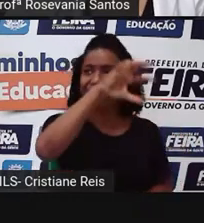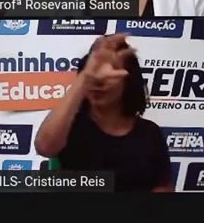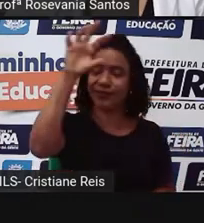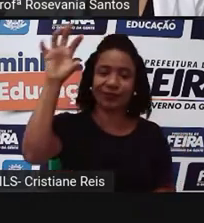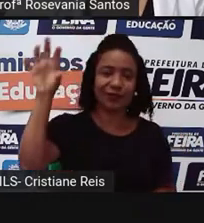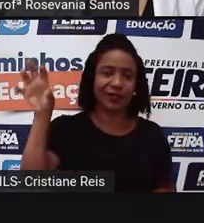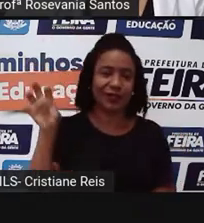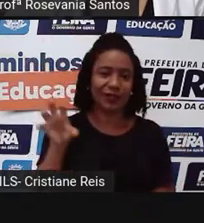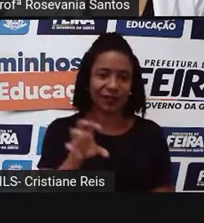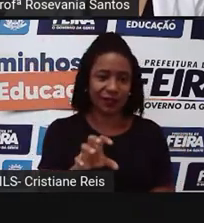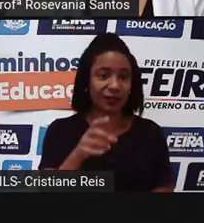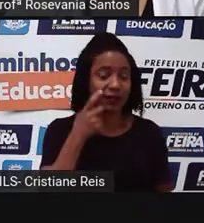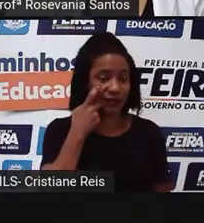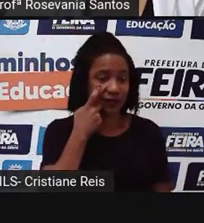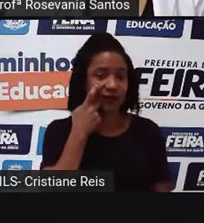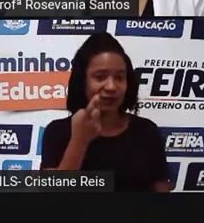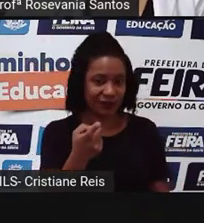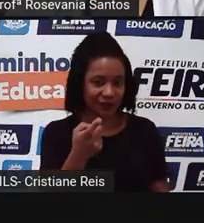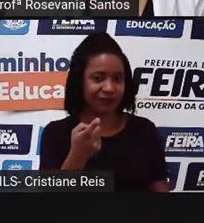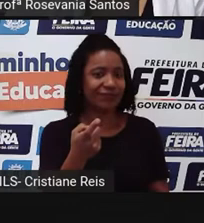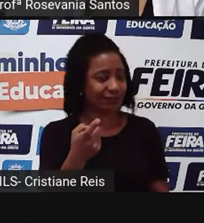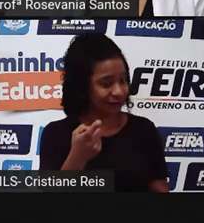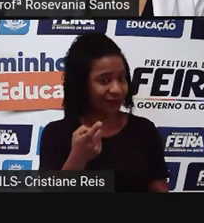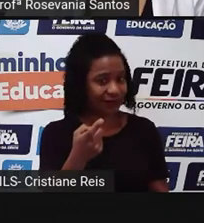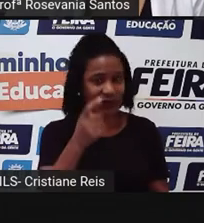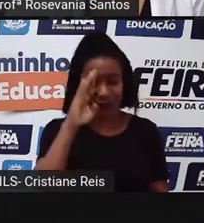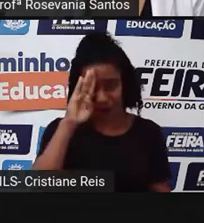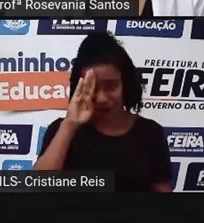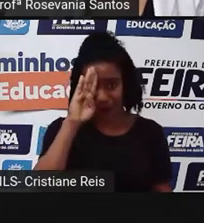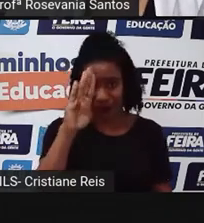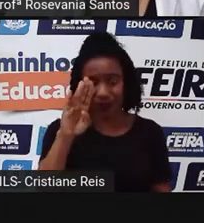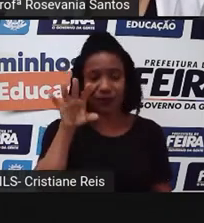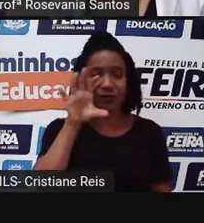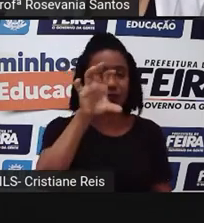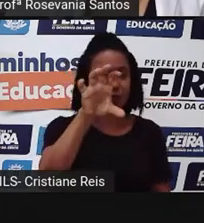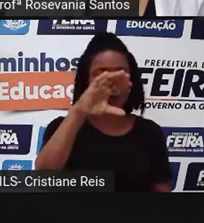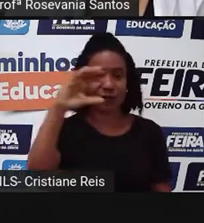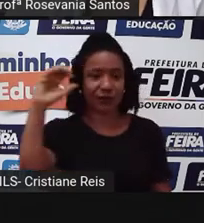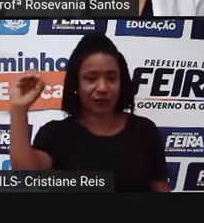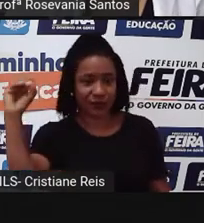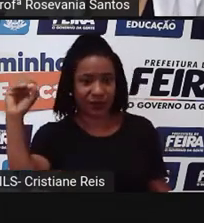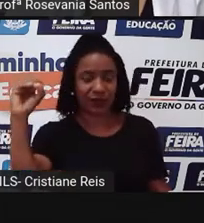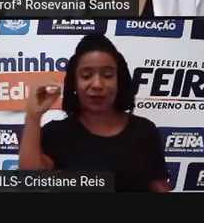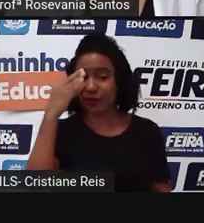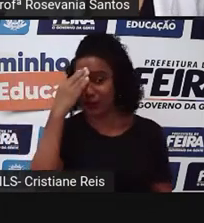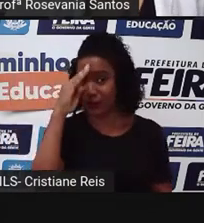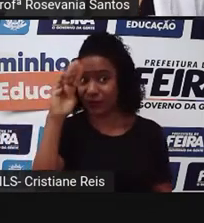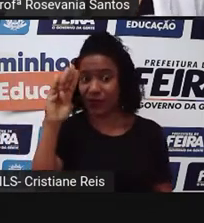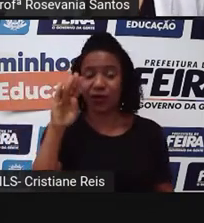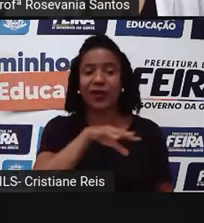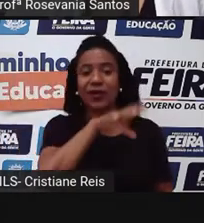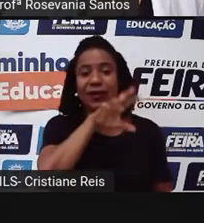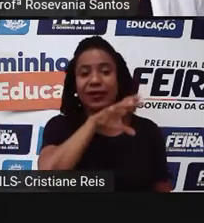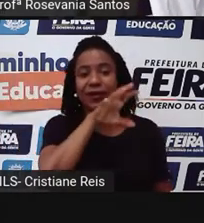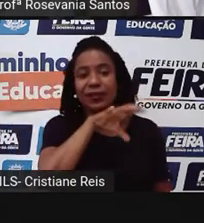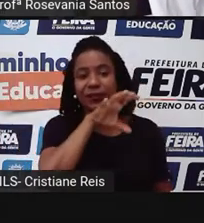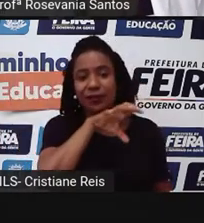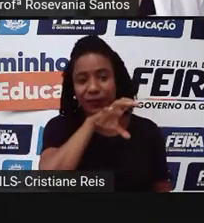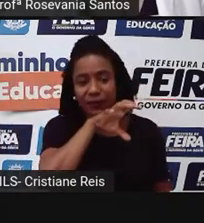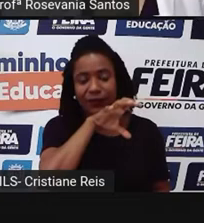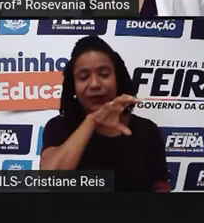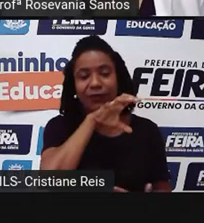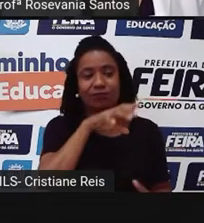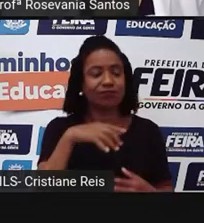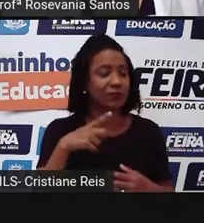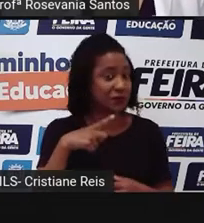a gente observa aqui mesmo nessa tabela. O vai predominar mesmo é a região centro-oeste, principalmente com a criação de animais, né? A criação de animais